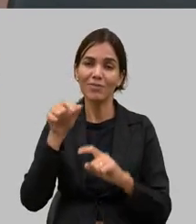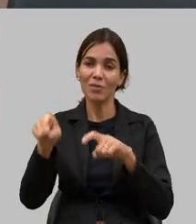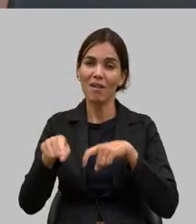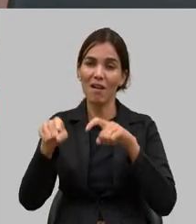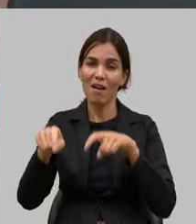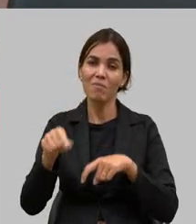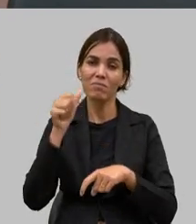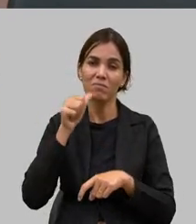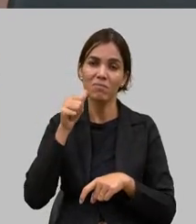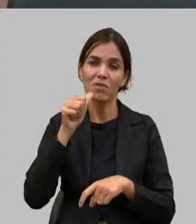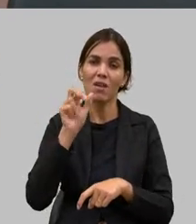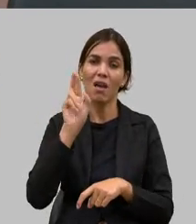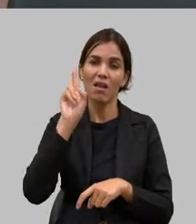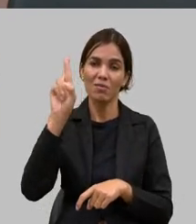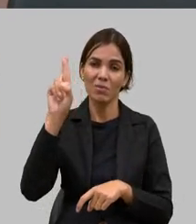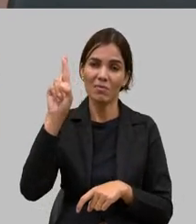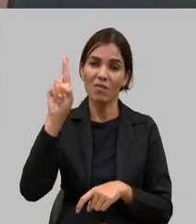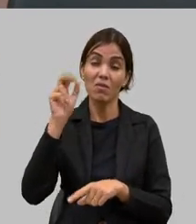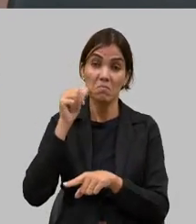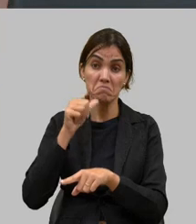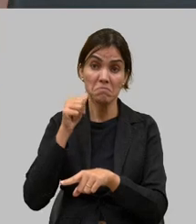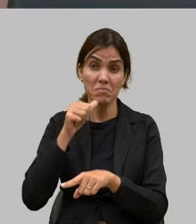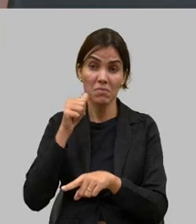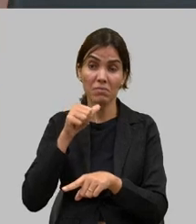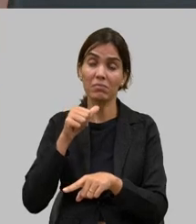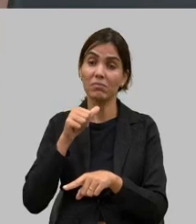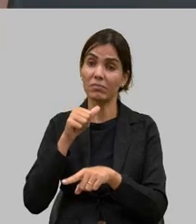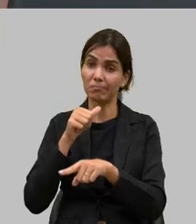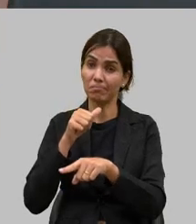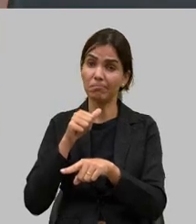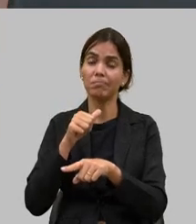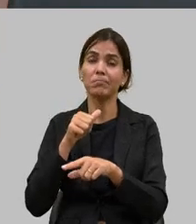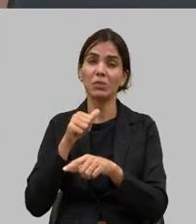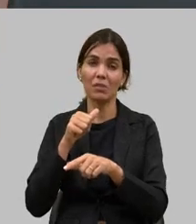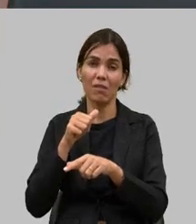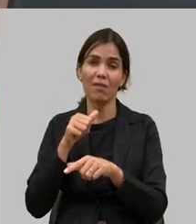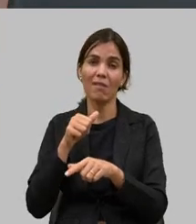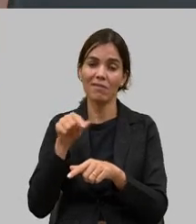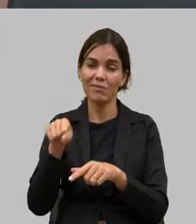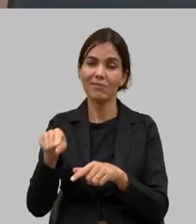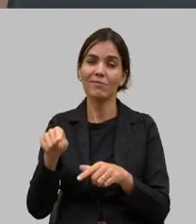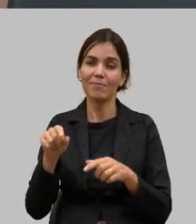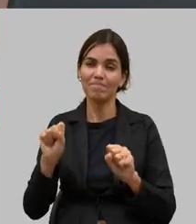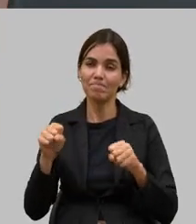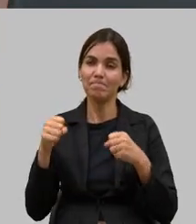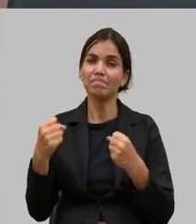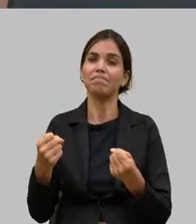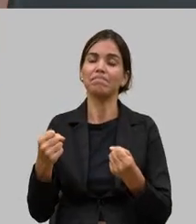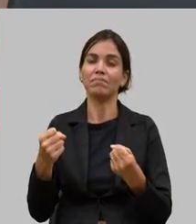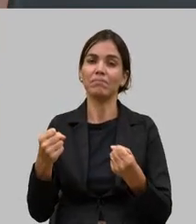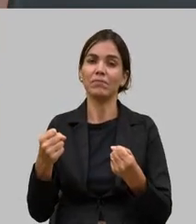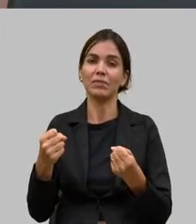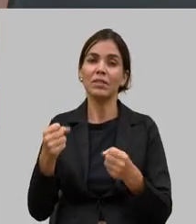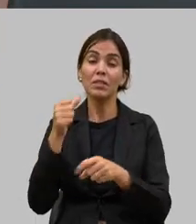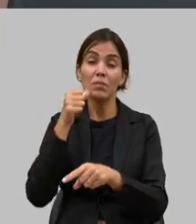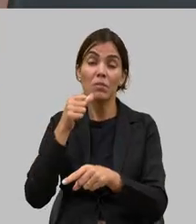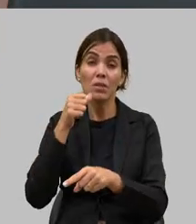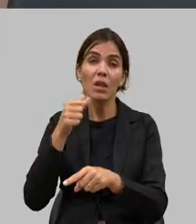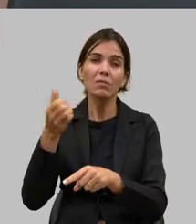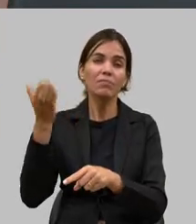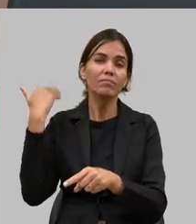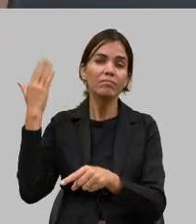mulheres guerreiras mulheres que antes há 20 anos atrás há 10 anos atrás talvez mais próximo de nós você falava